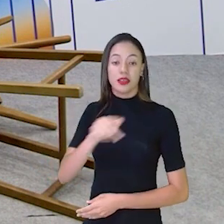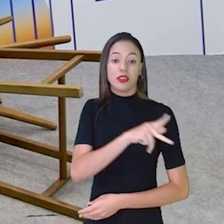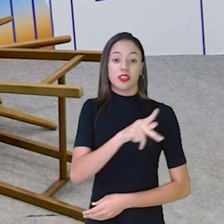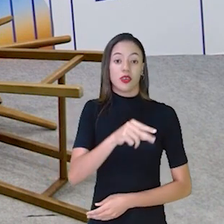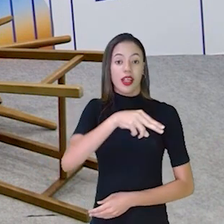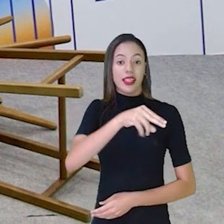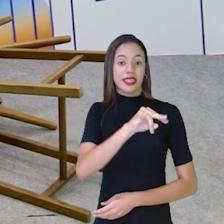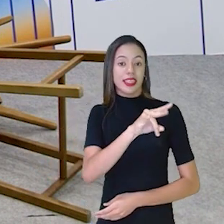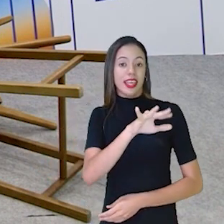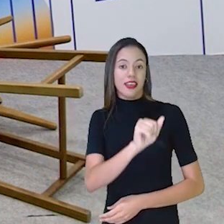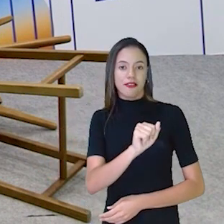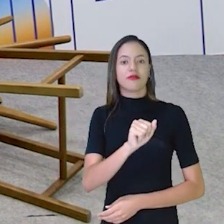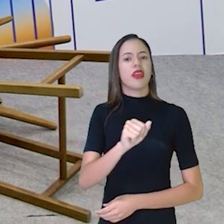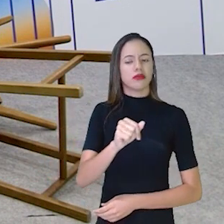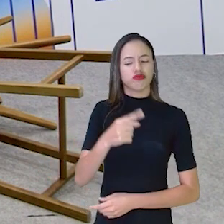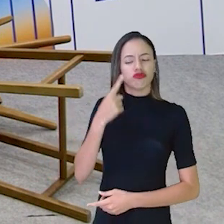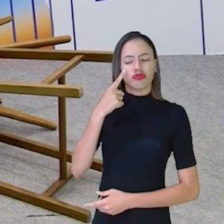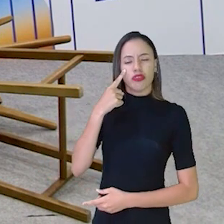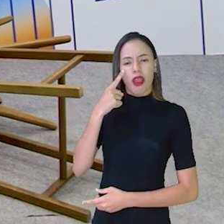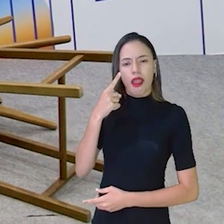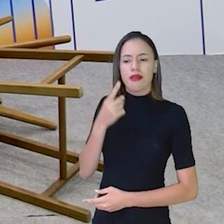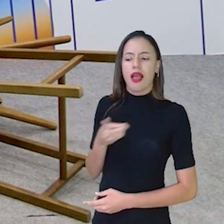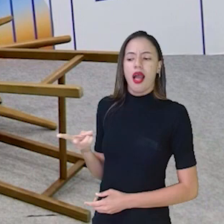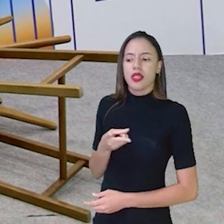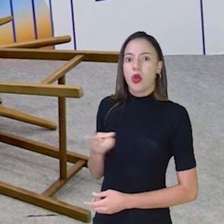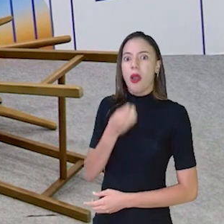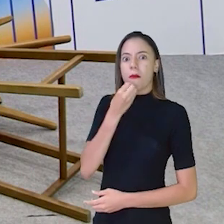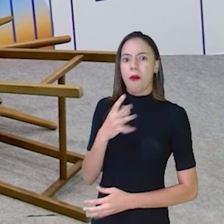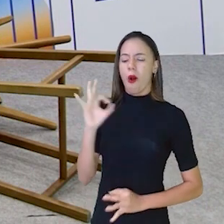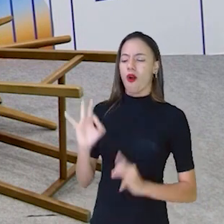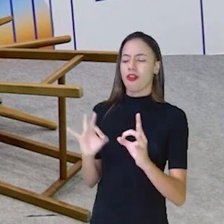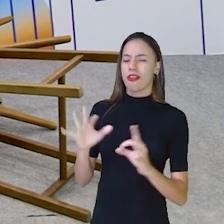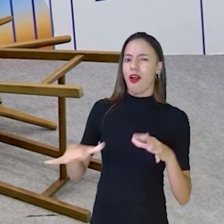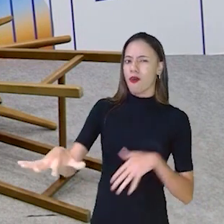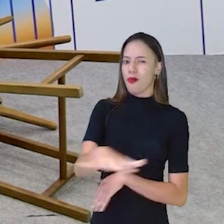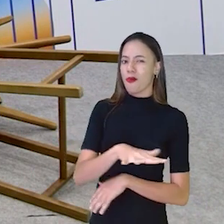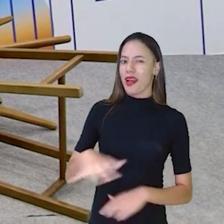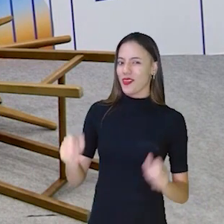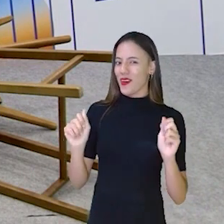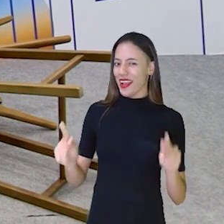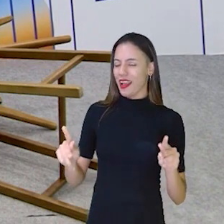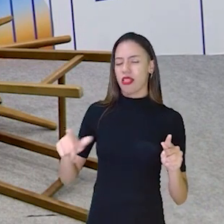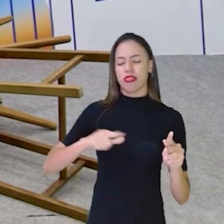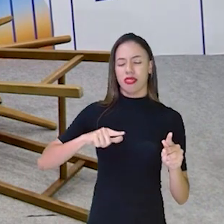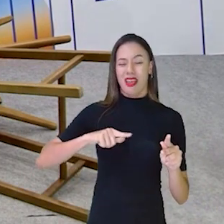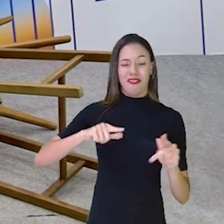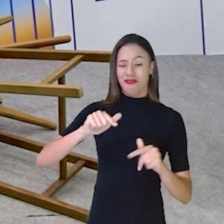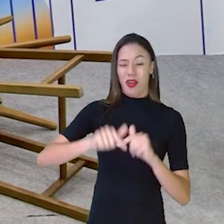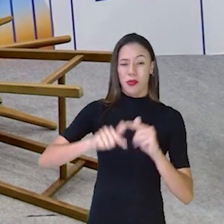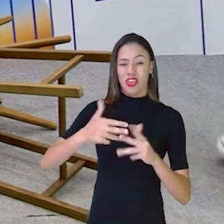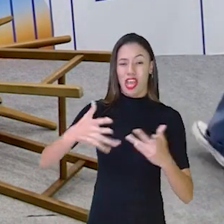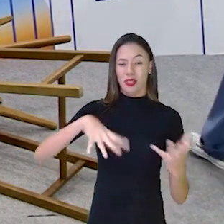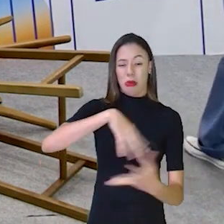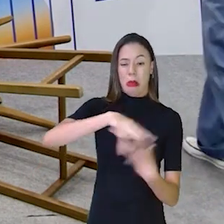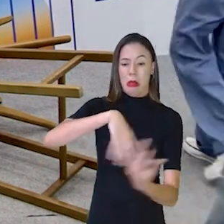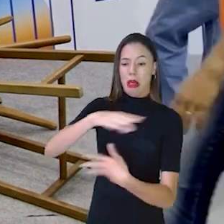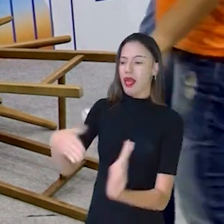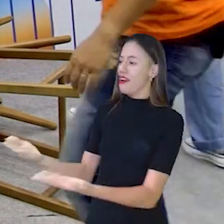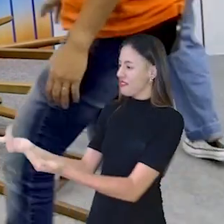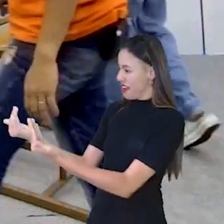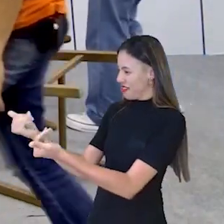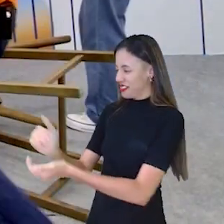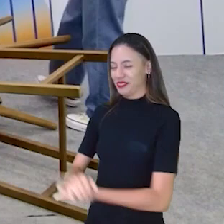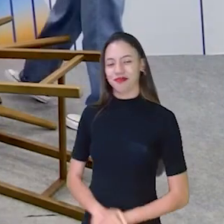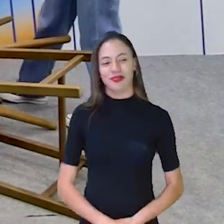para ver se elas são boas na organização do espaço, tá bom? Tem um monte de coisa espalhada, podem vir, certo?